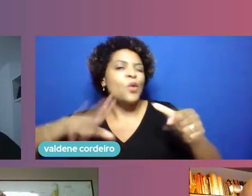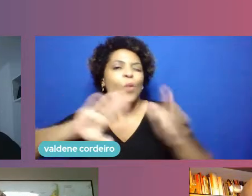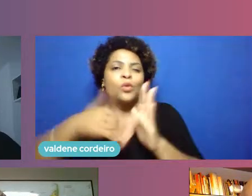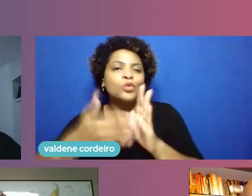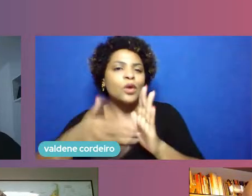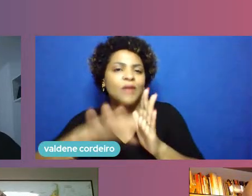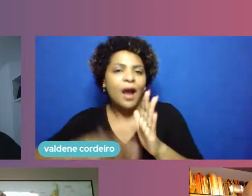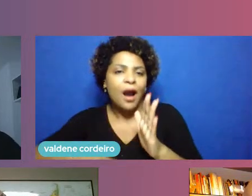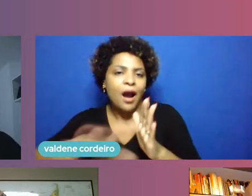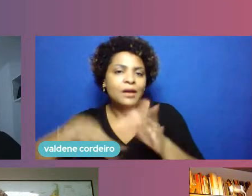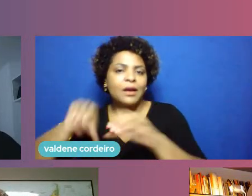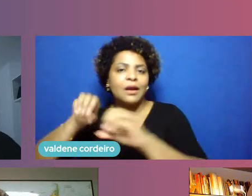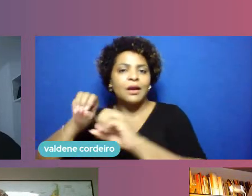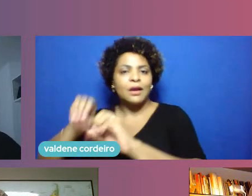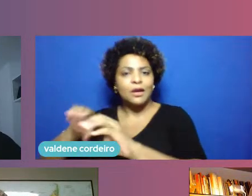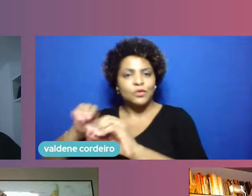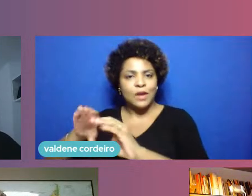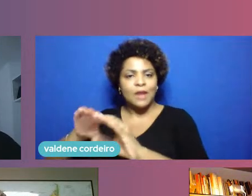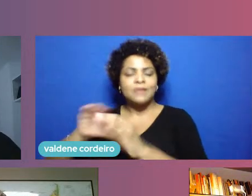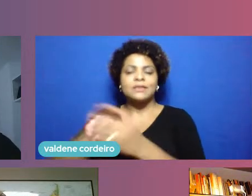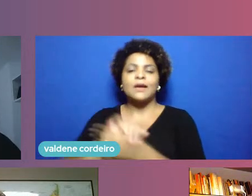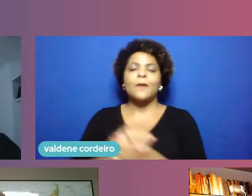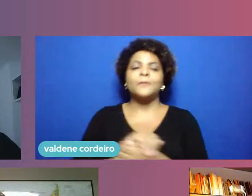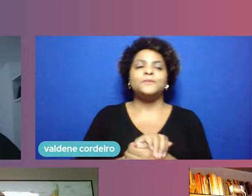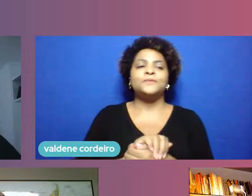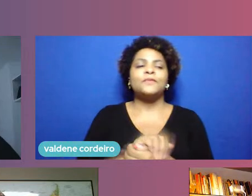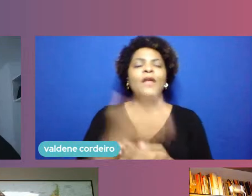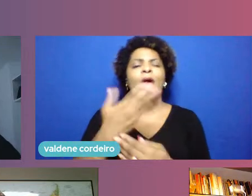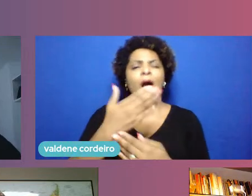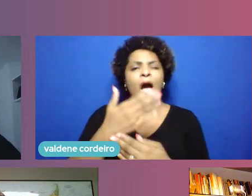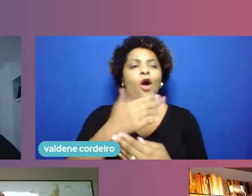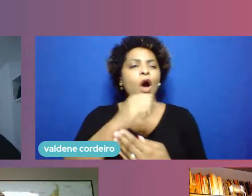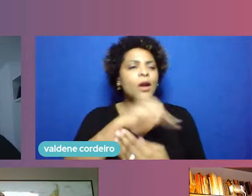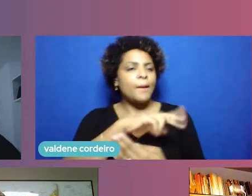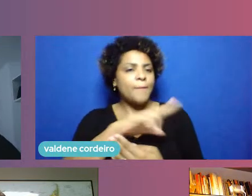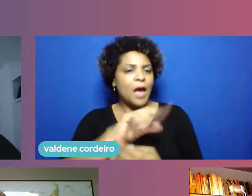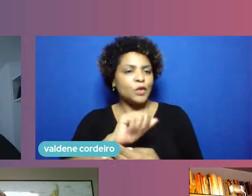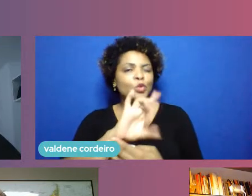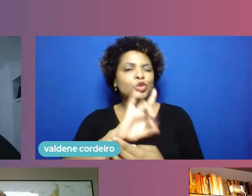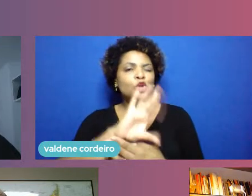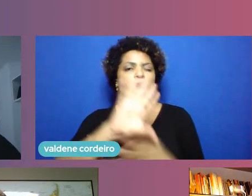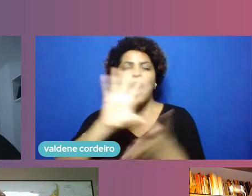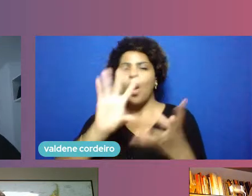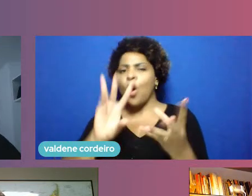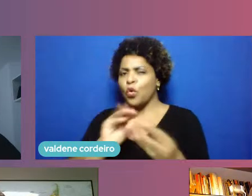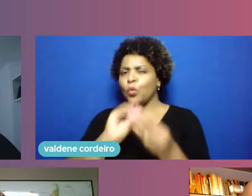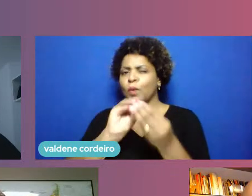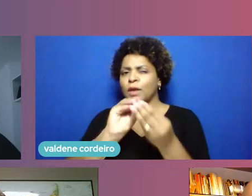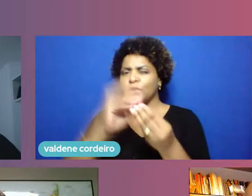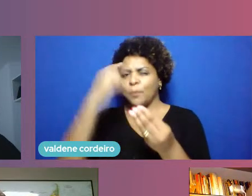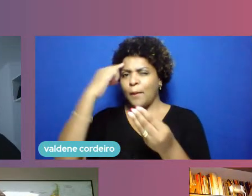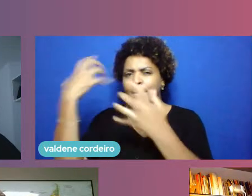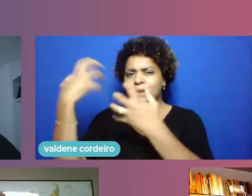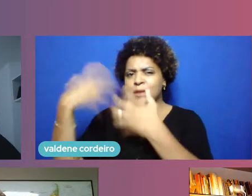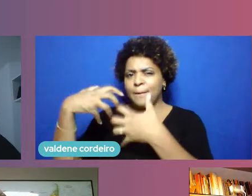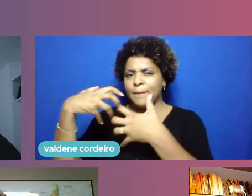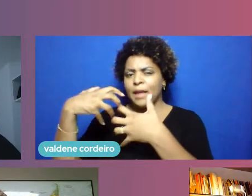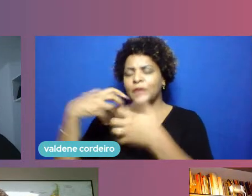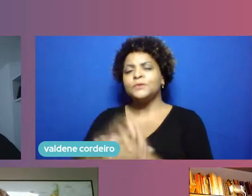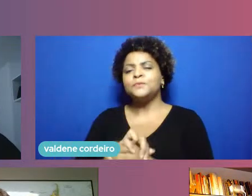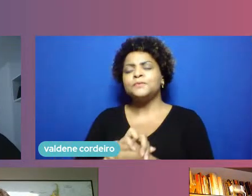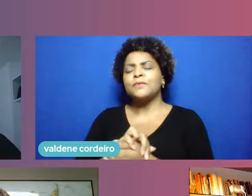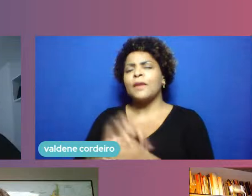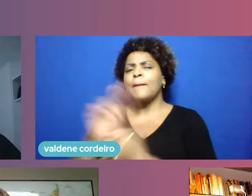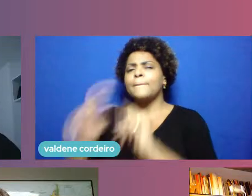Eu vejo, Manu, só para concluir essa parte do raciocínio, que nós temos um futuro, as pessoas falam muito do